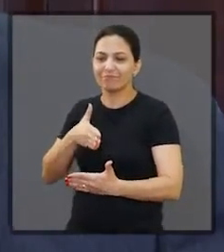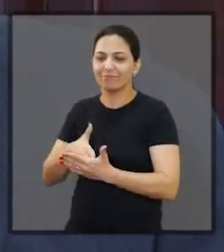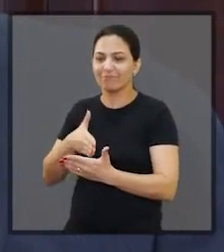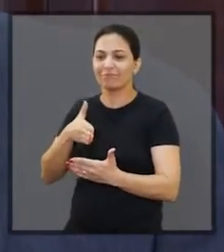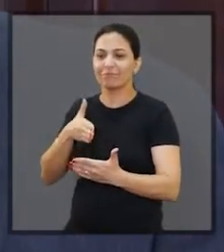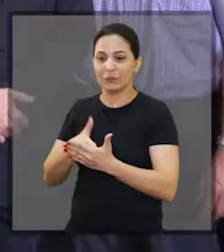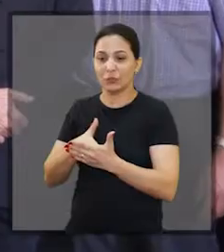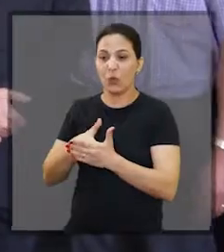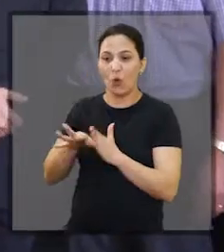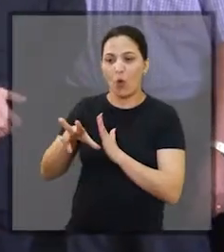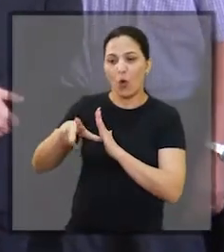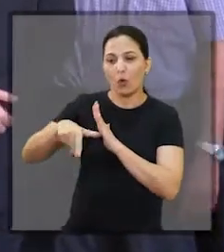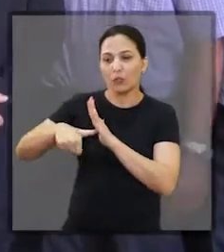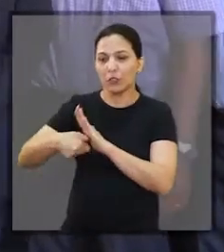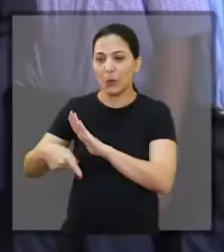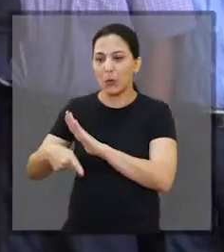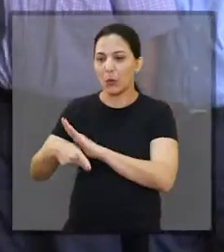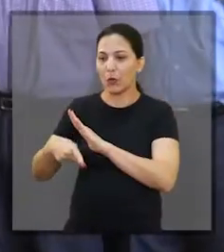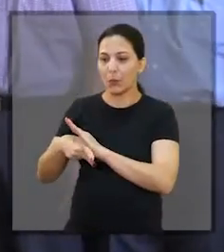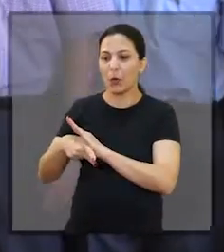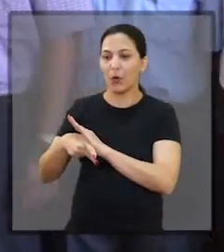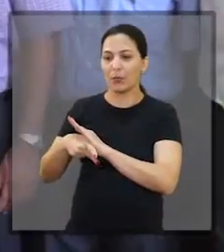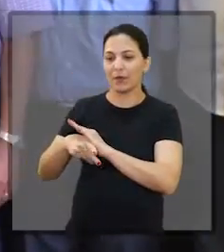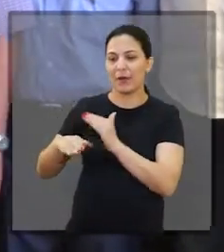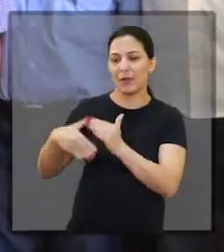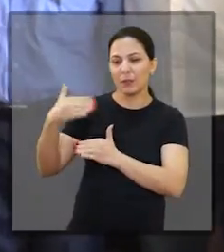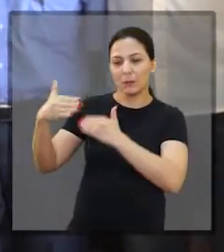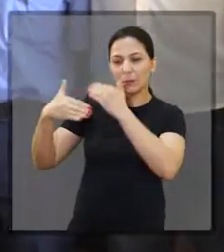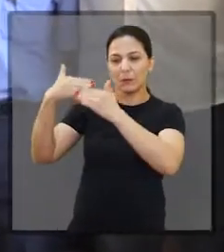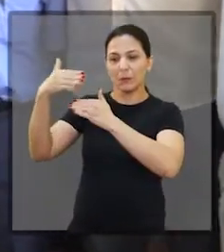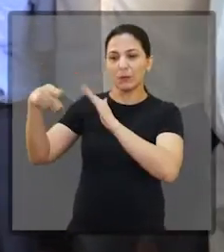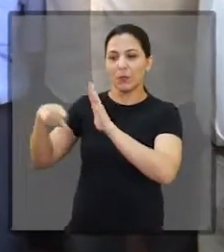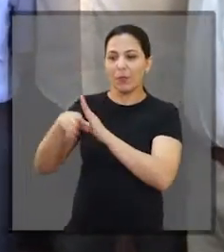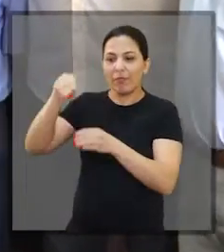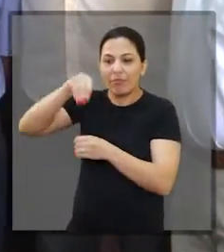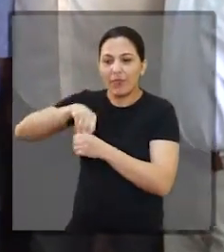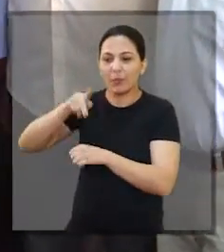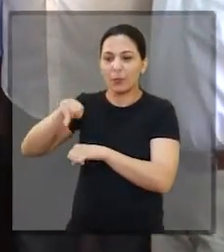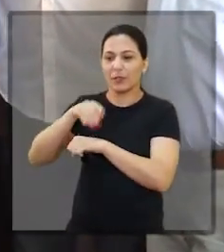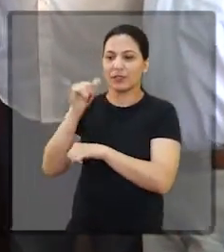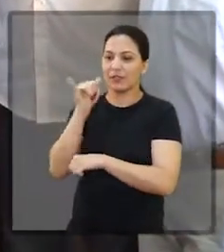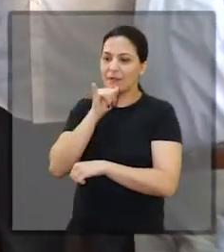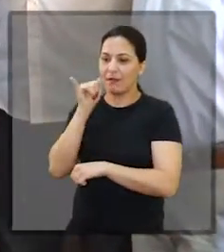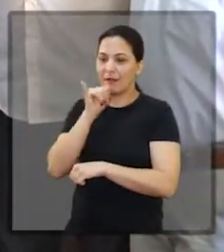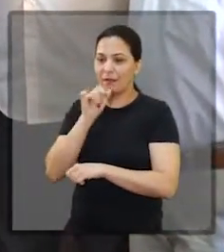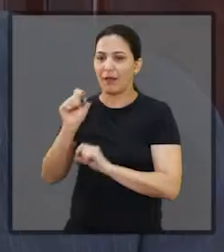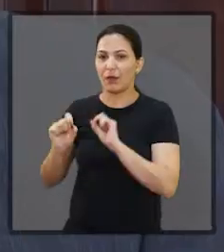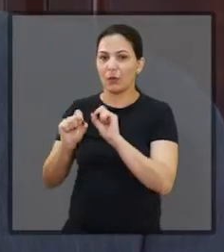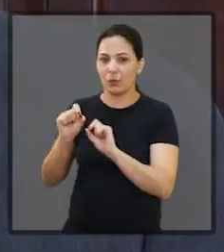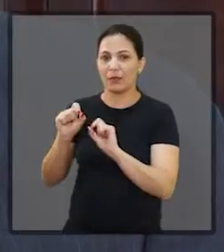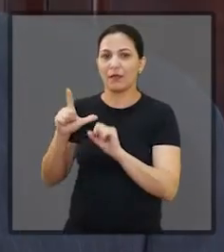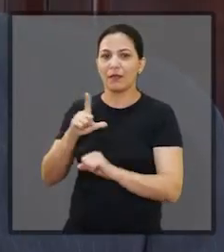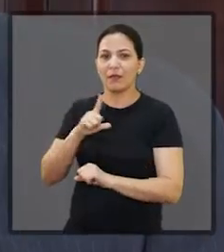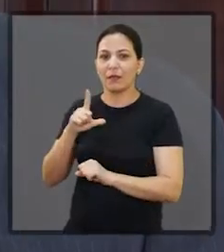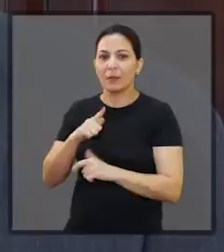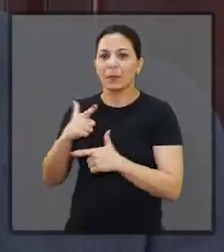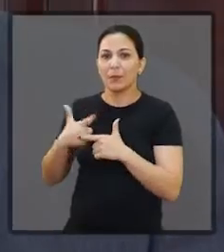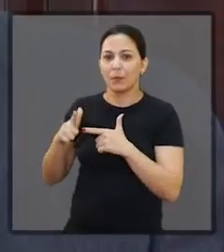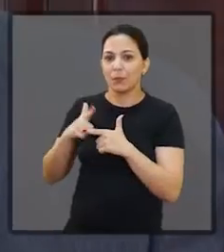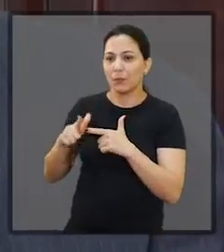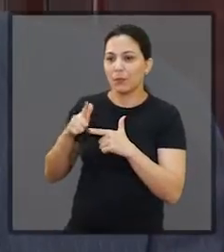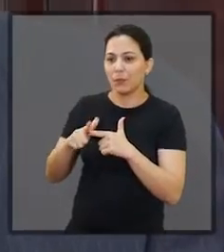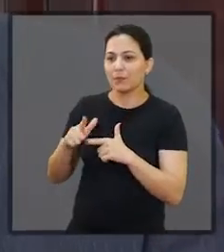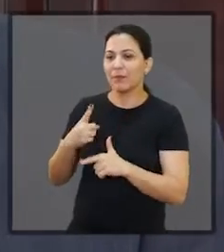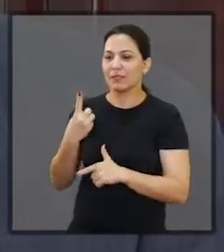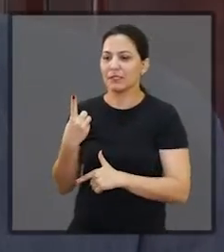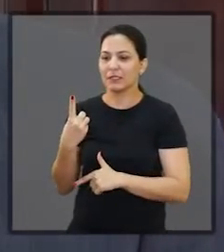um processo de corrupção que era, vamos dizer assim, galopante na Itália, né? Mas, naquela época, salvo engano,